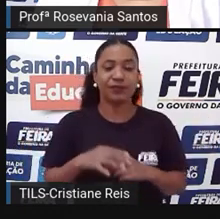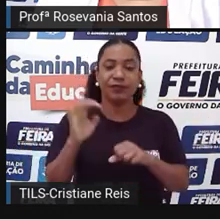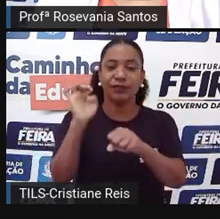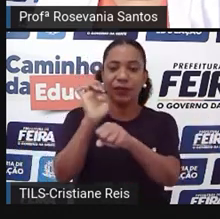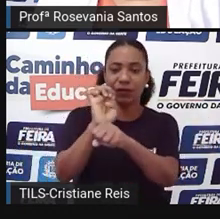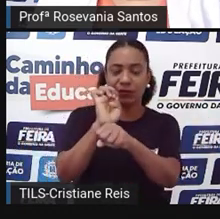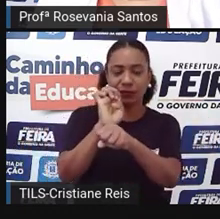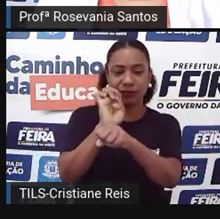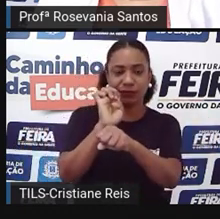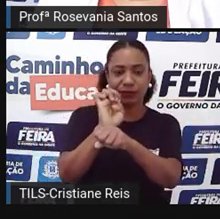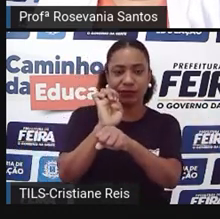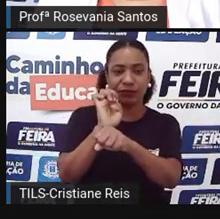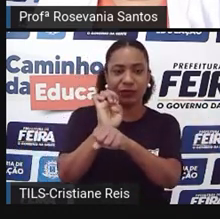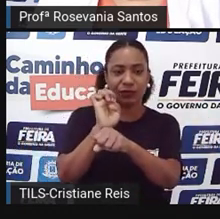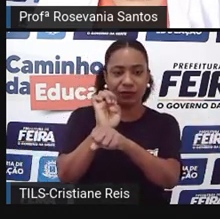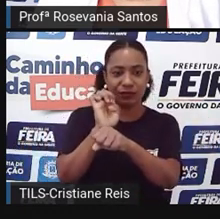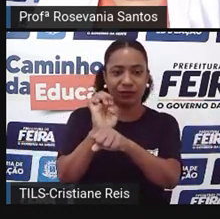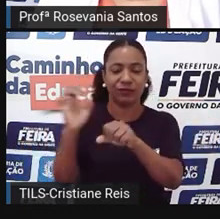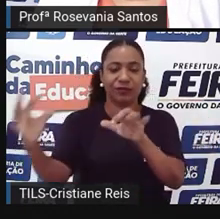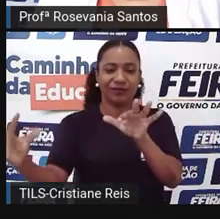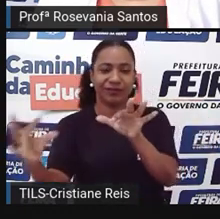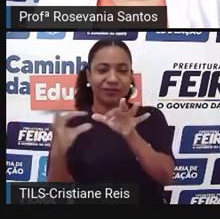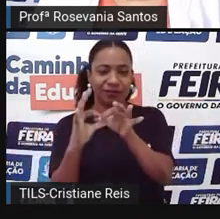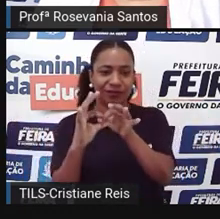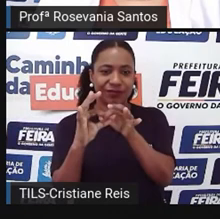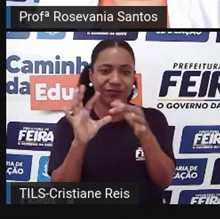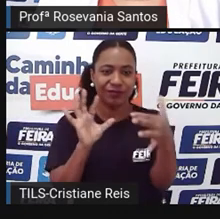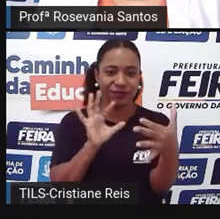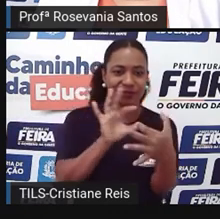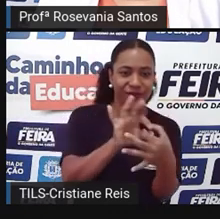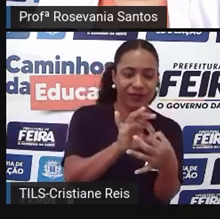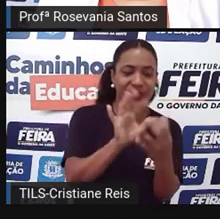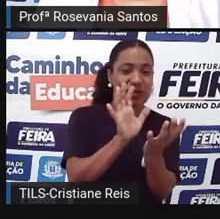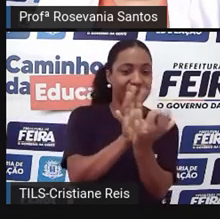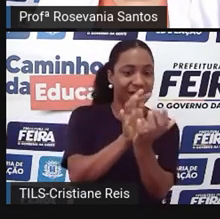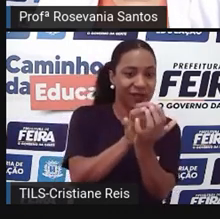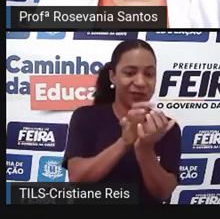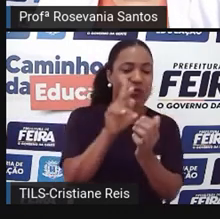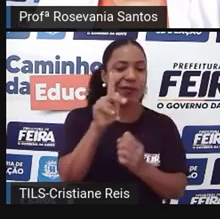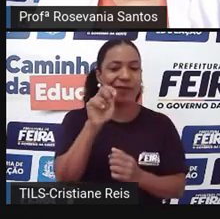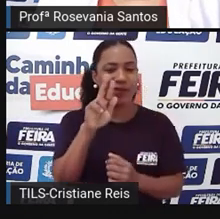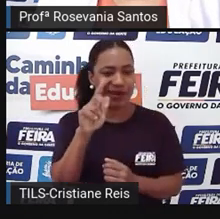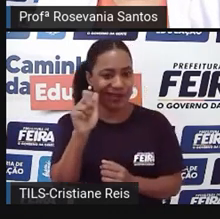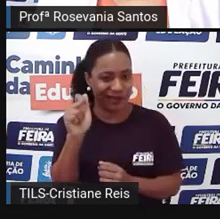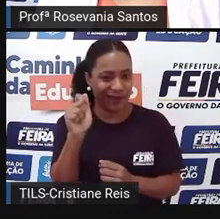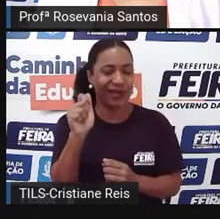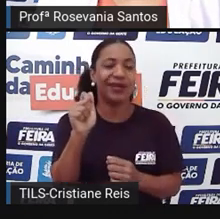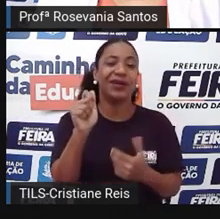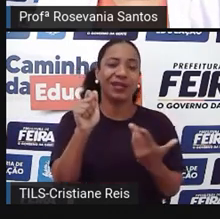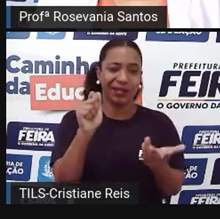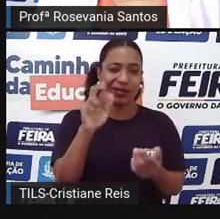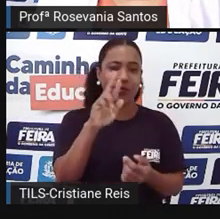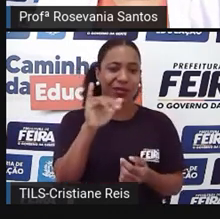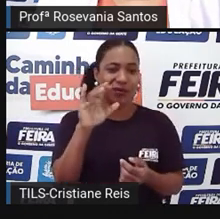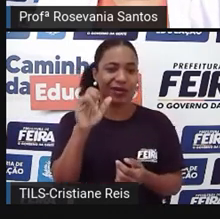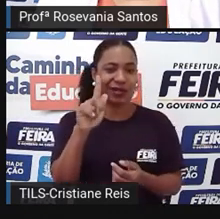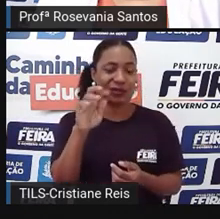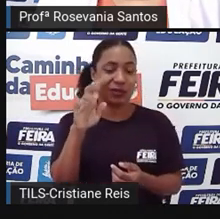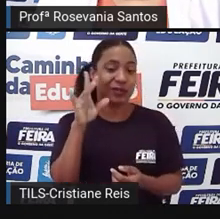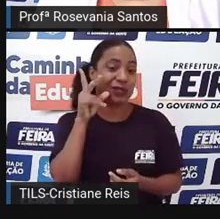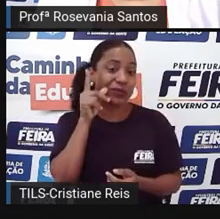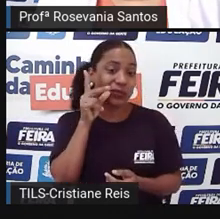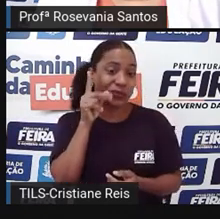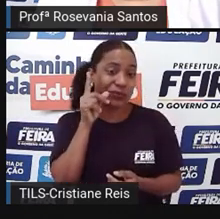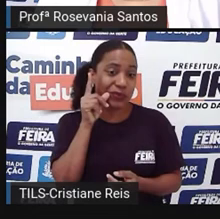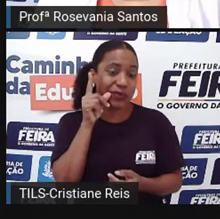né, que vão, que, no caso, que foram atendidos, que é Pernambuco, Paraíba, Rio Grande do Norte, Ceará, a conclusão, né, 2011